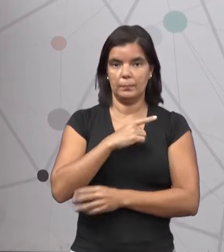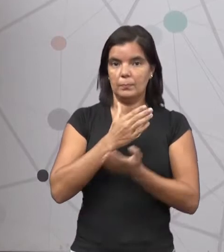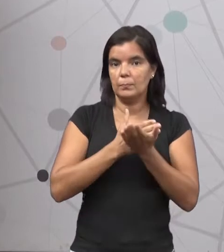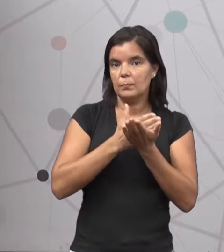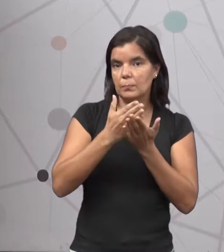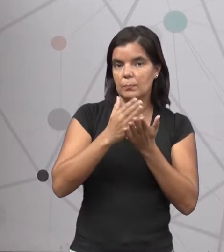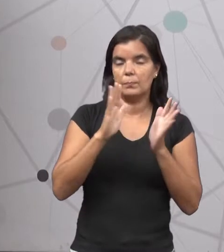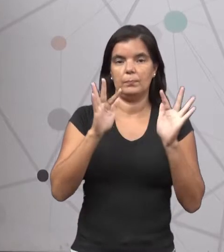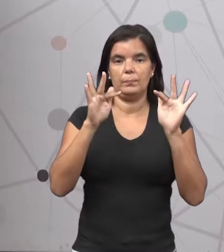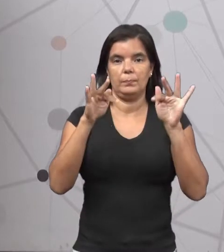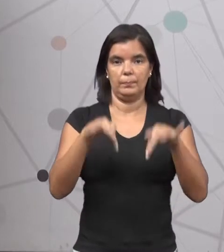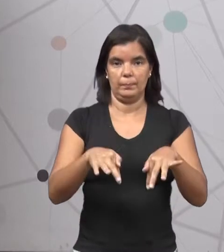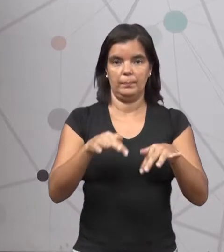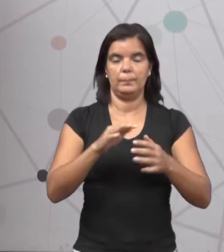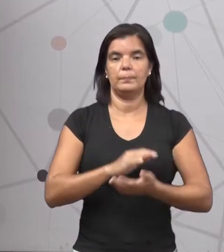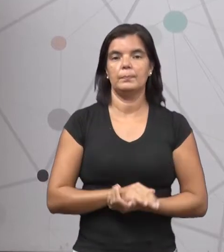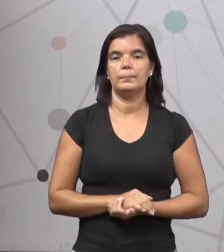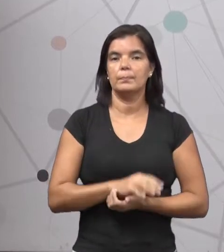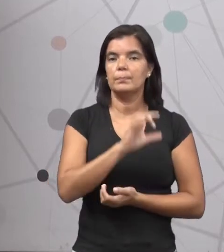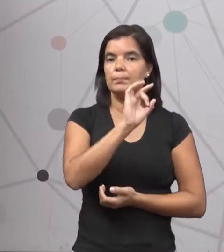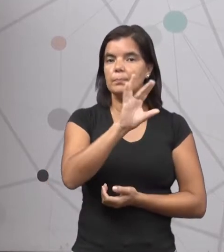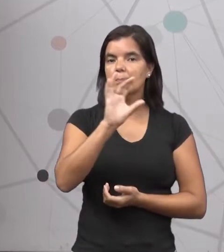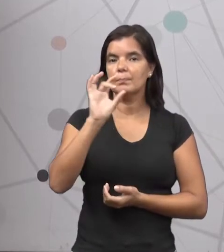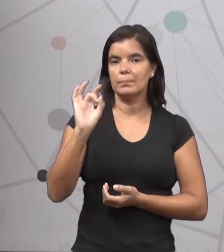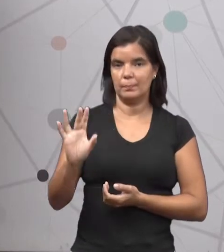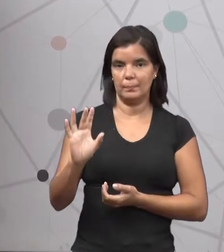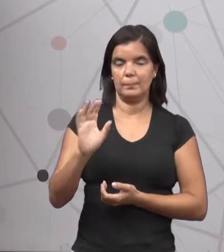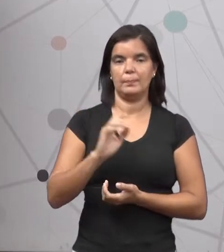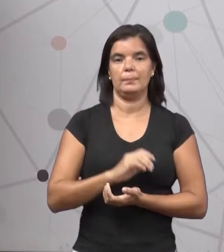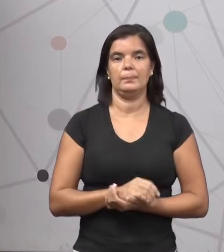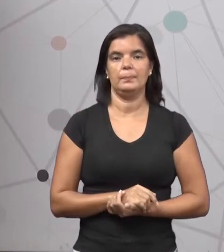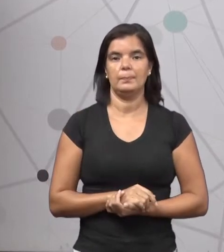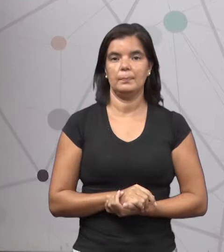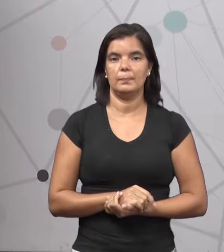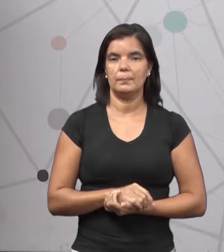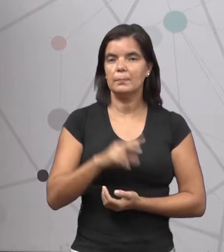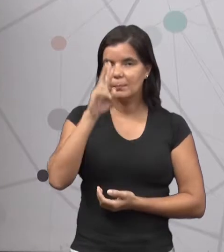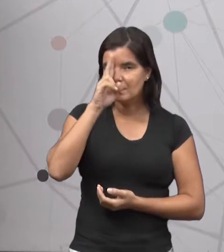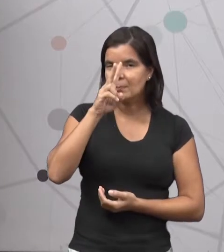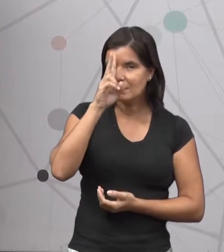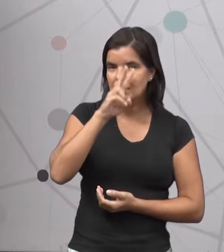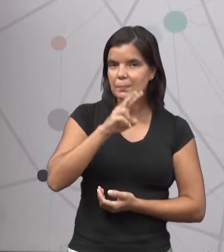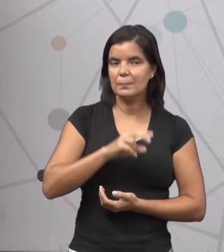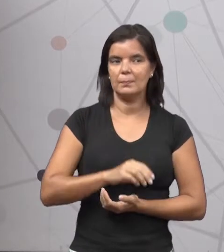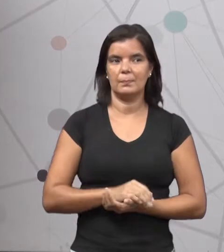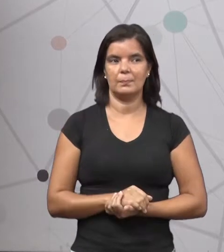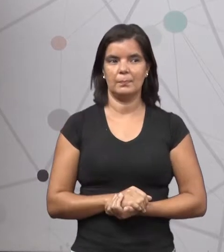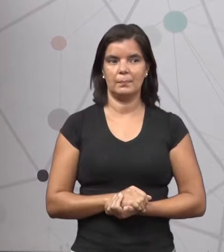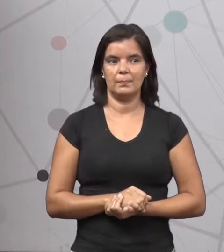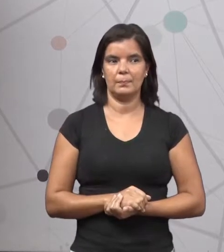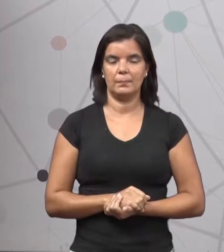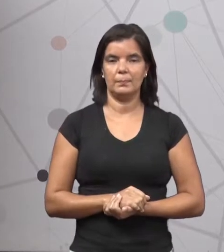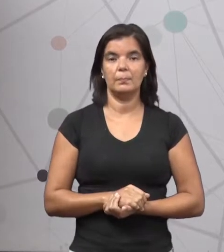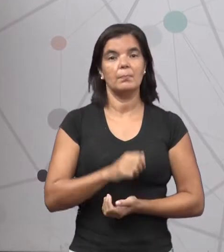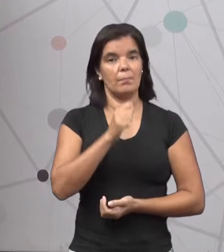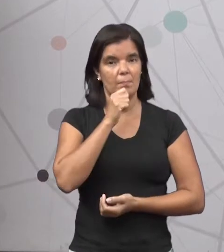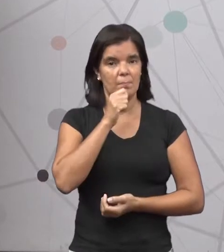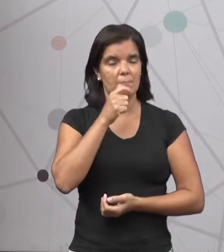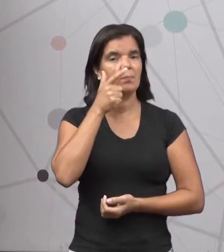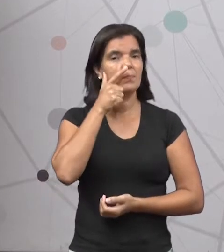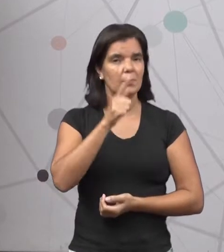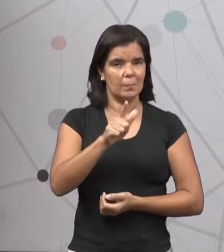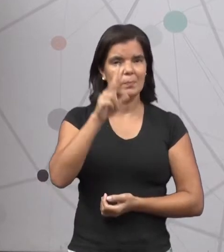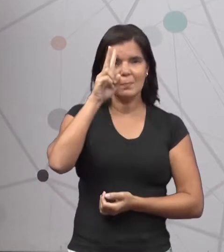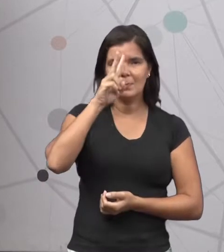início ao fim de cada uma delas. Vocês se lembram? Ainda conseguem se